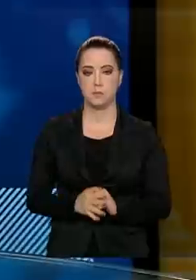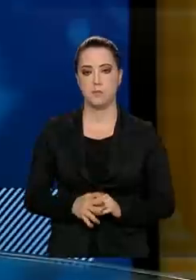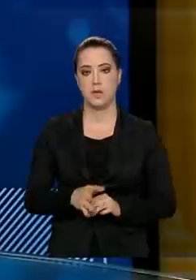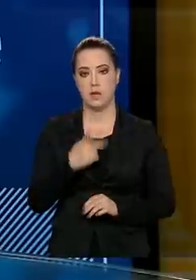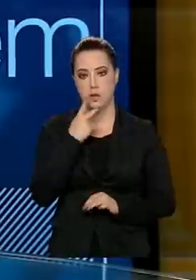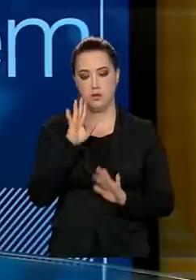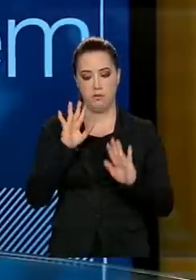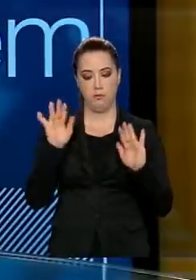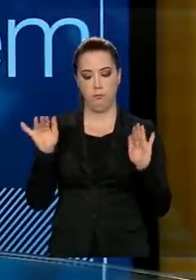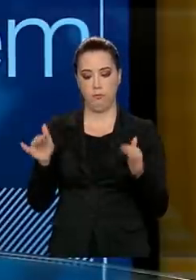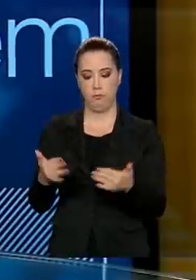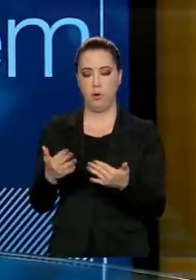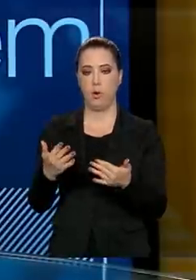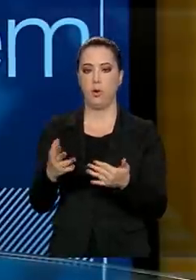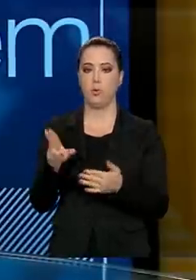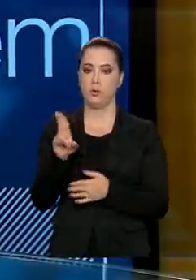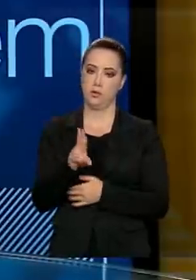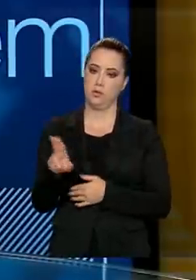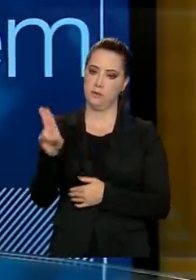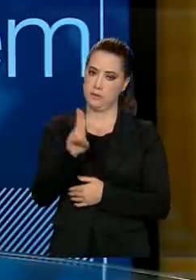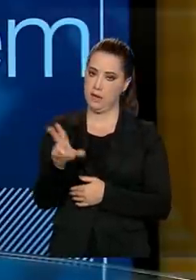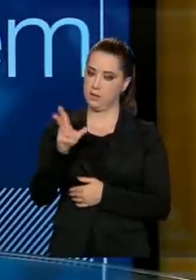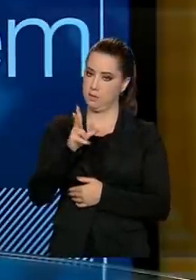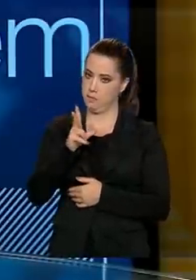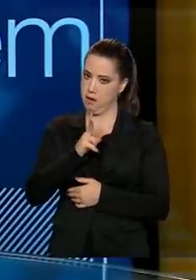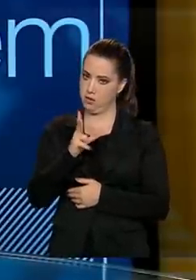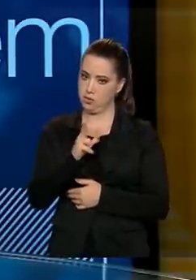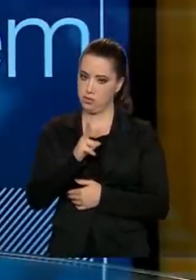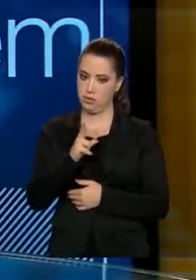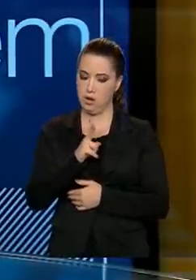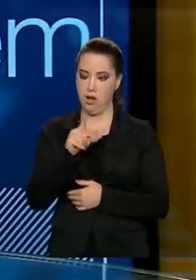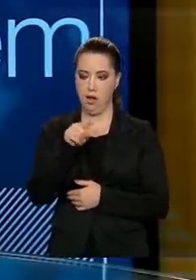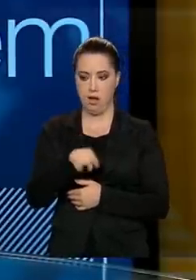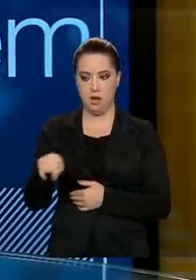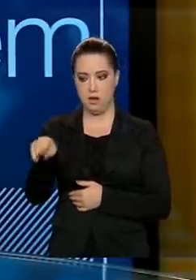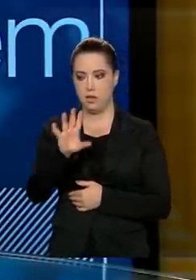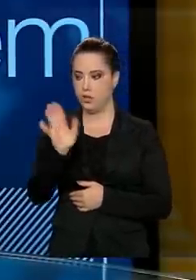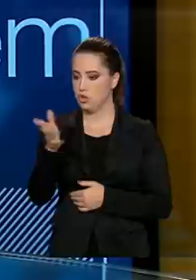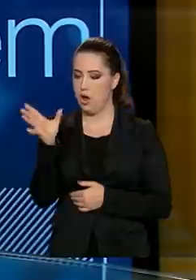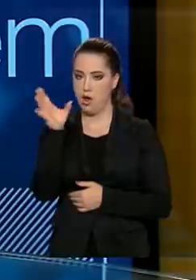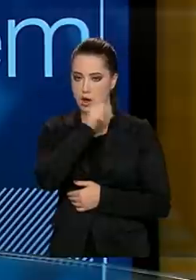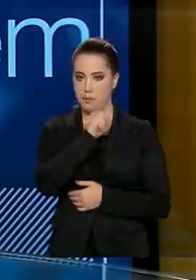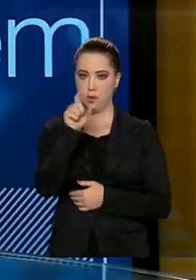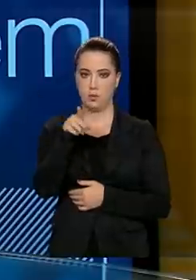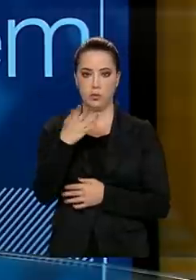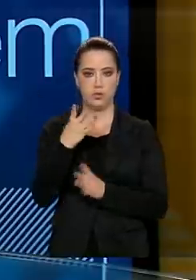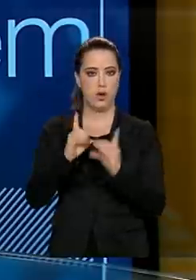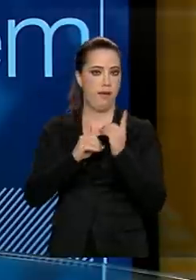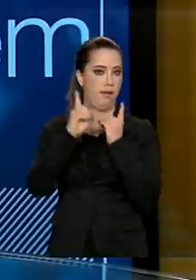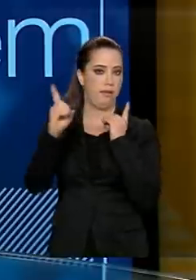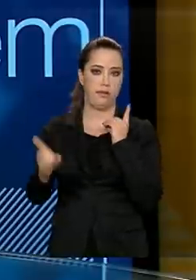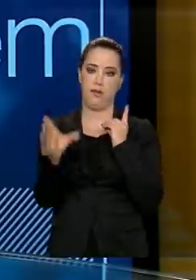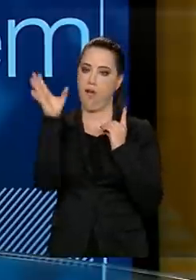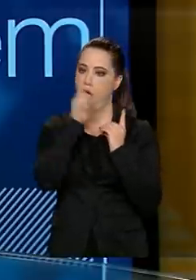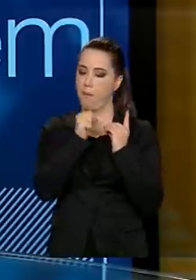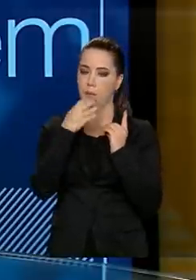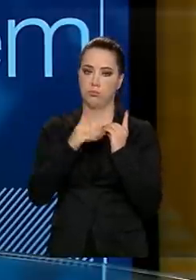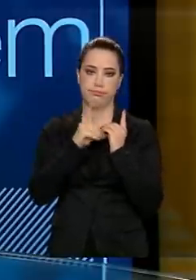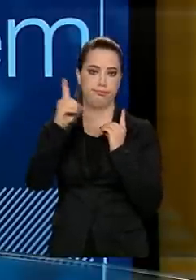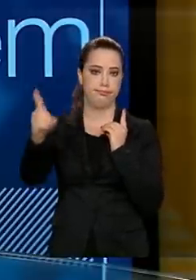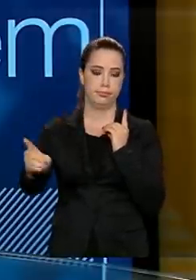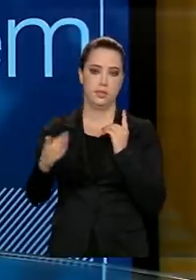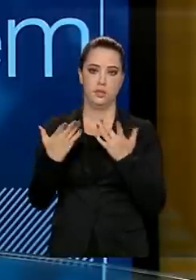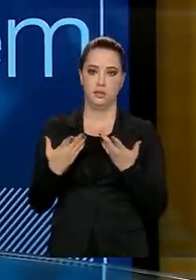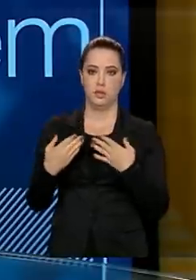a rede privada de ensino superior, eles imediatamente migraram para o ensino remoto. Quando o Ministério da